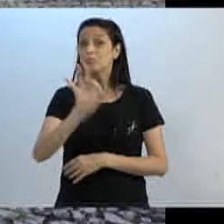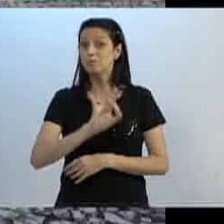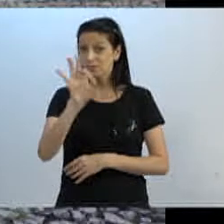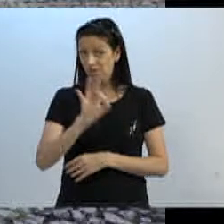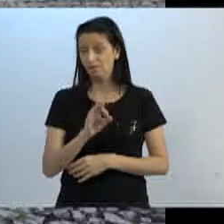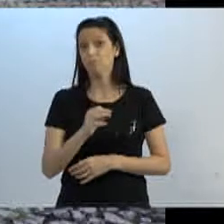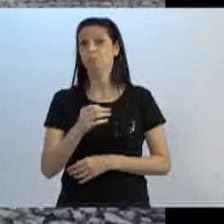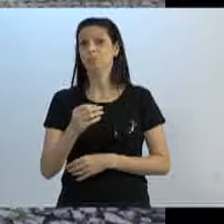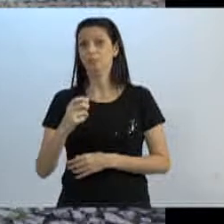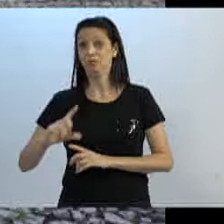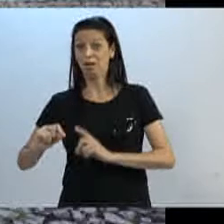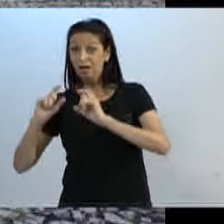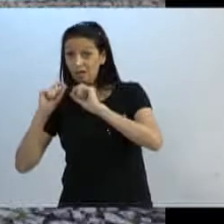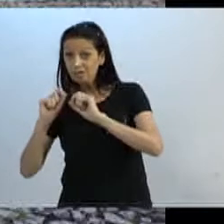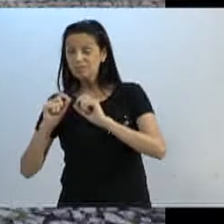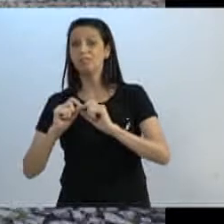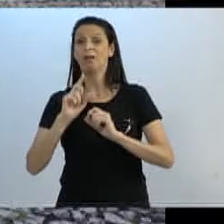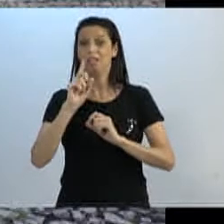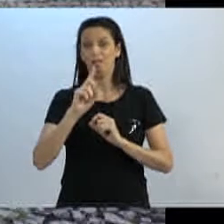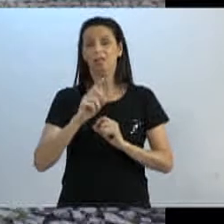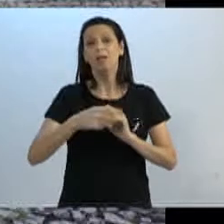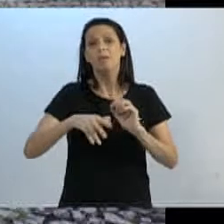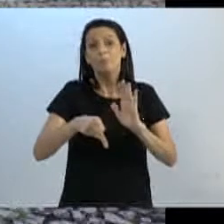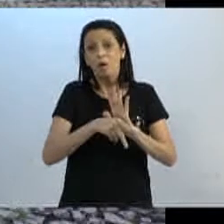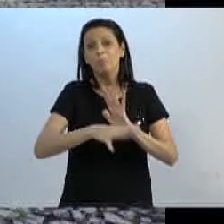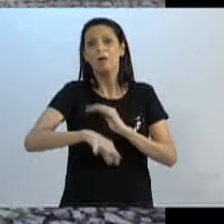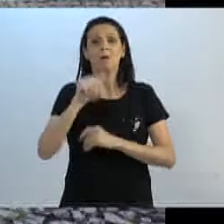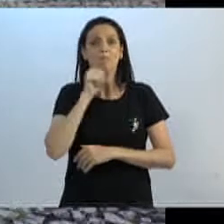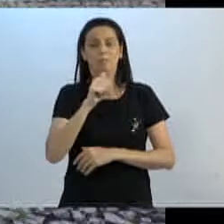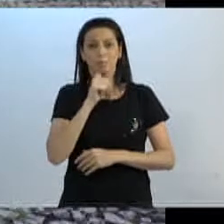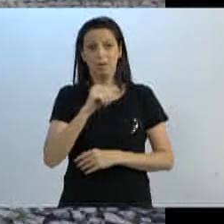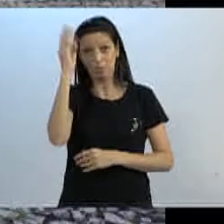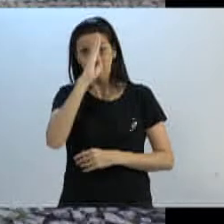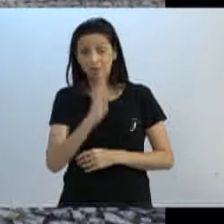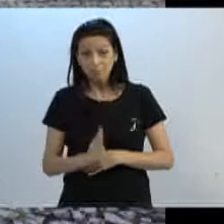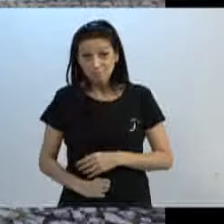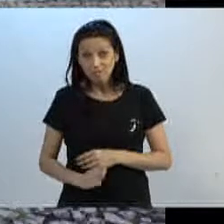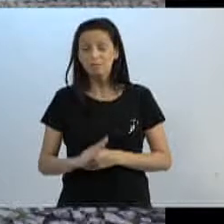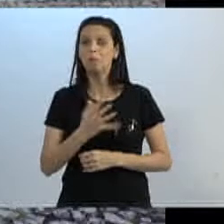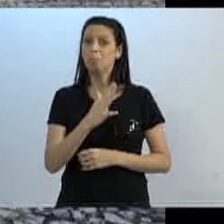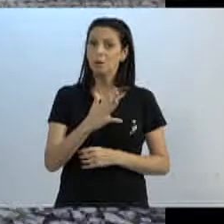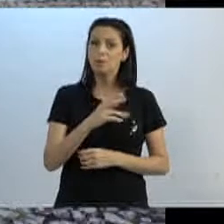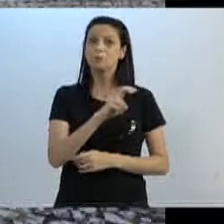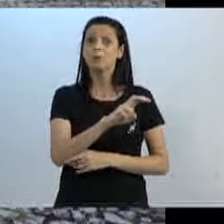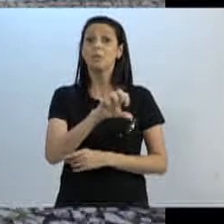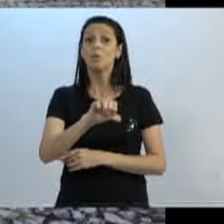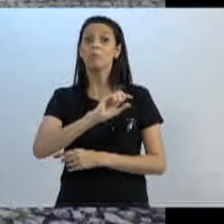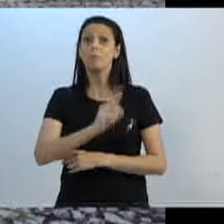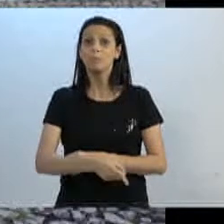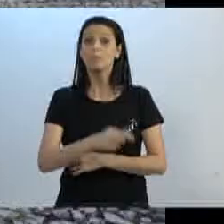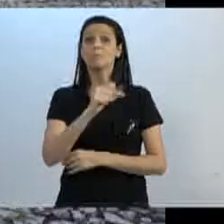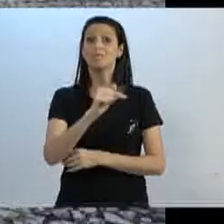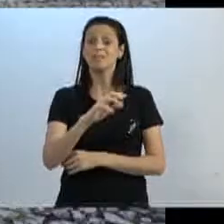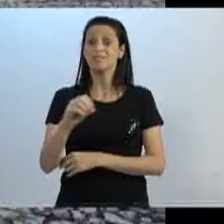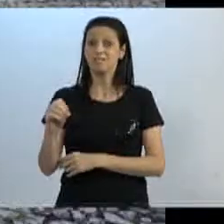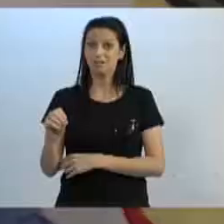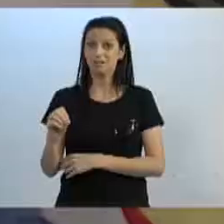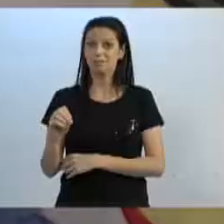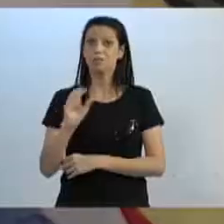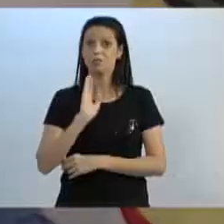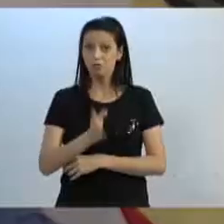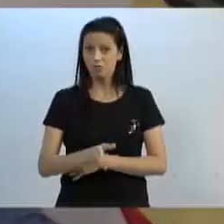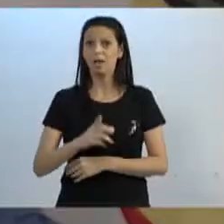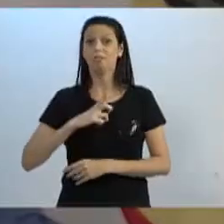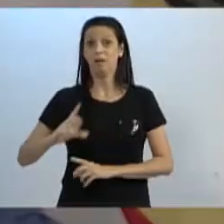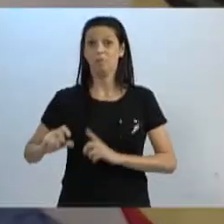os cânceres que afetam o sexo feminino. Para o Brasil foram estimados 59.700 casos